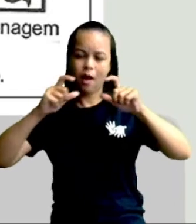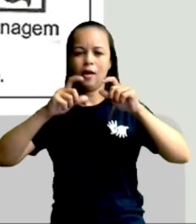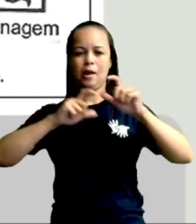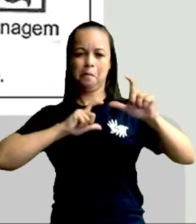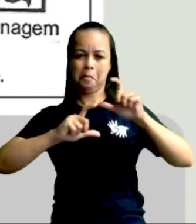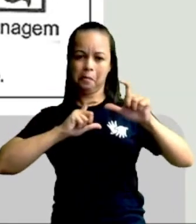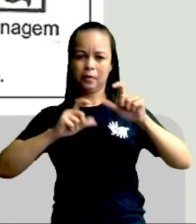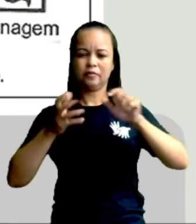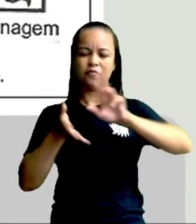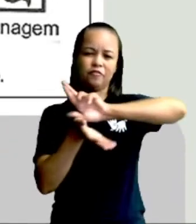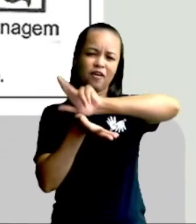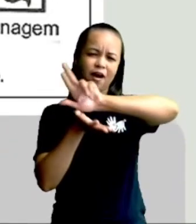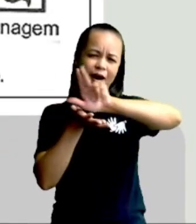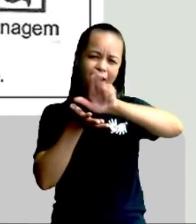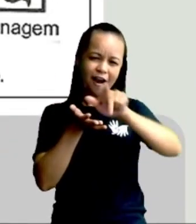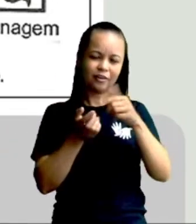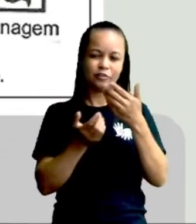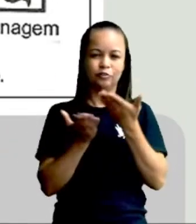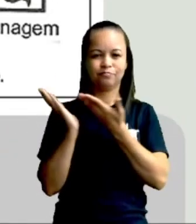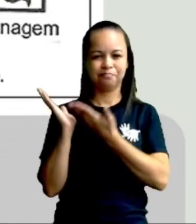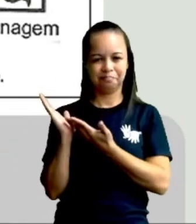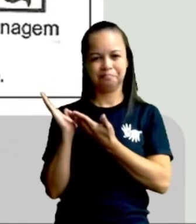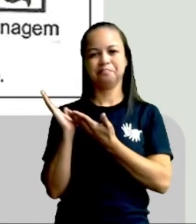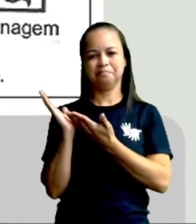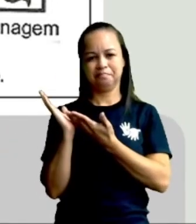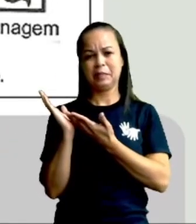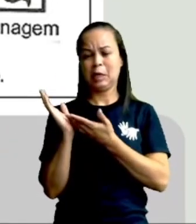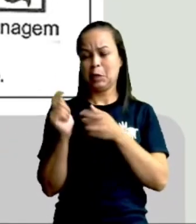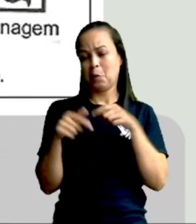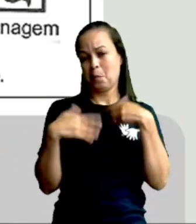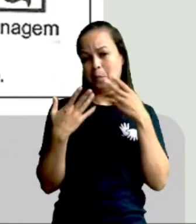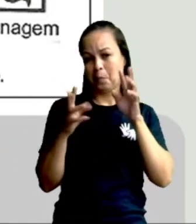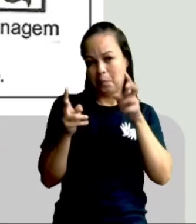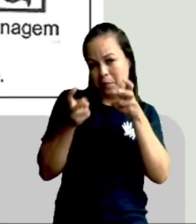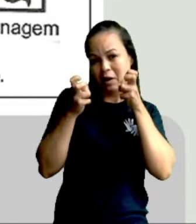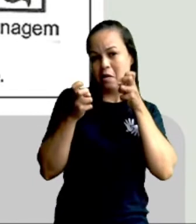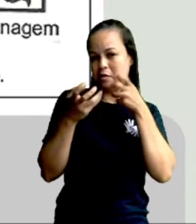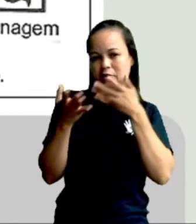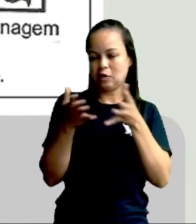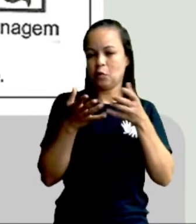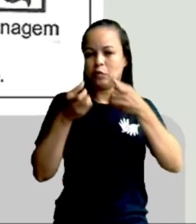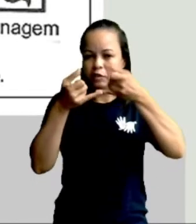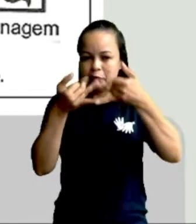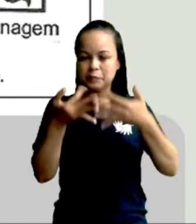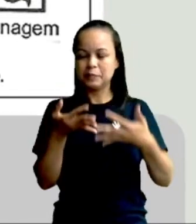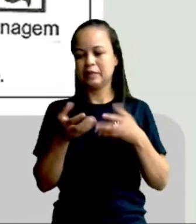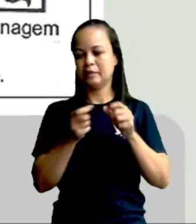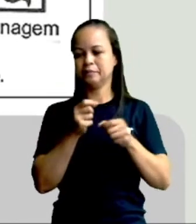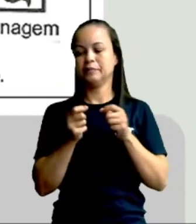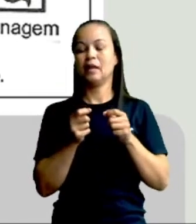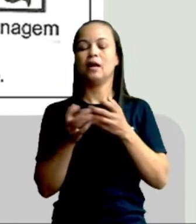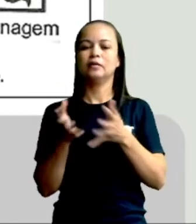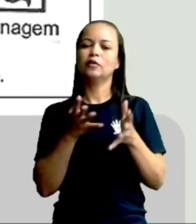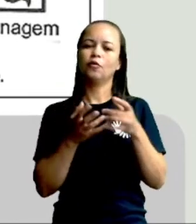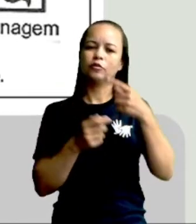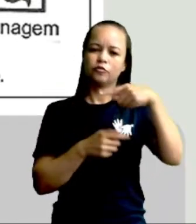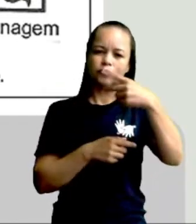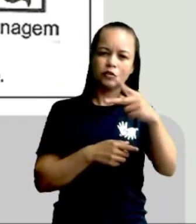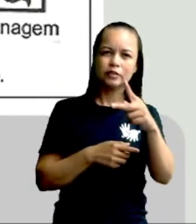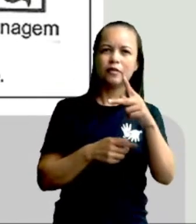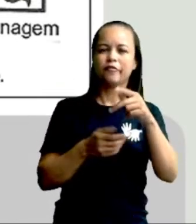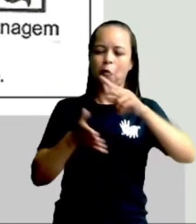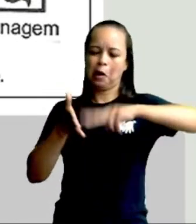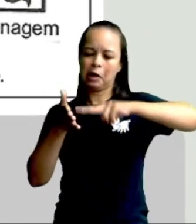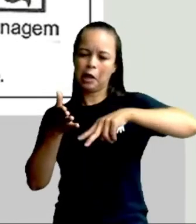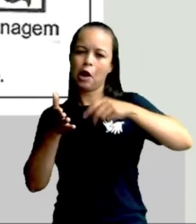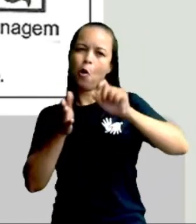vários desses e muitas vezes nem prestou atenção o que ele quer dizer. Então, quando você for escrever ou quando você for ler, preste atenção